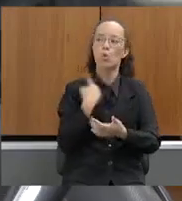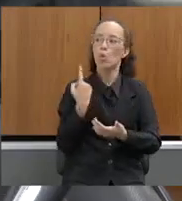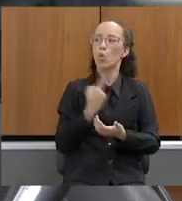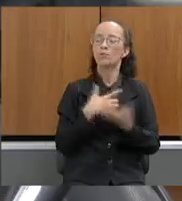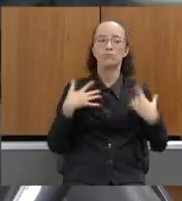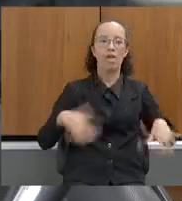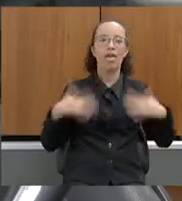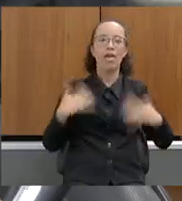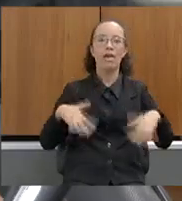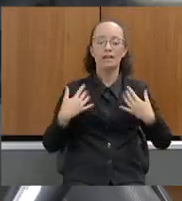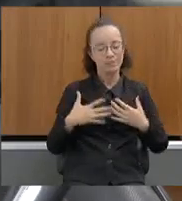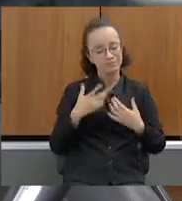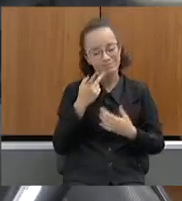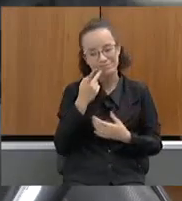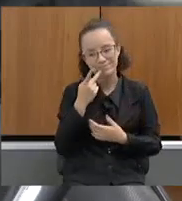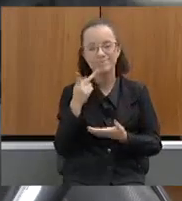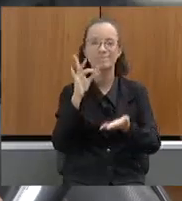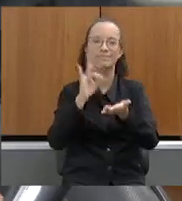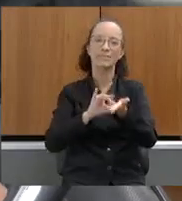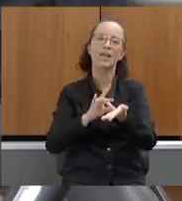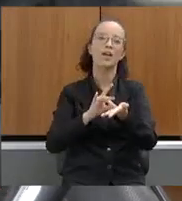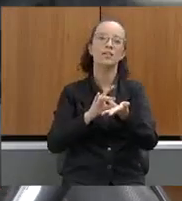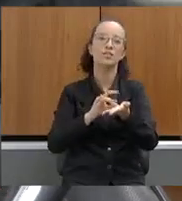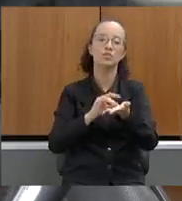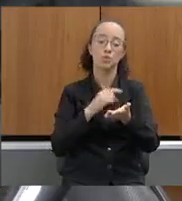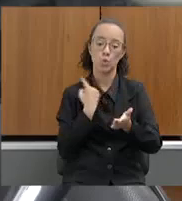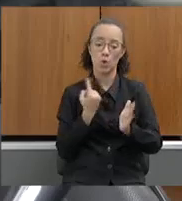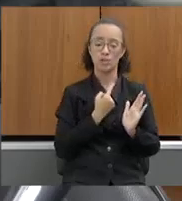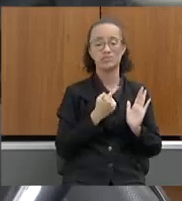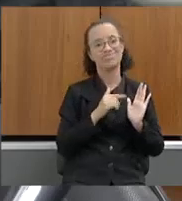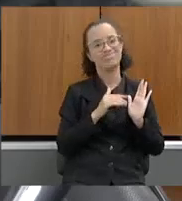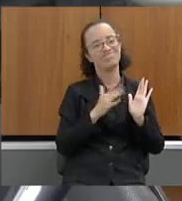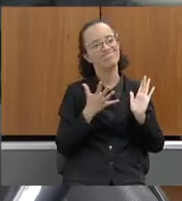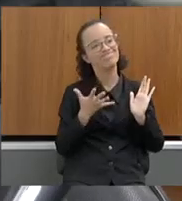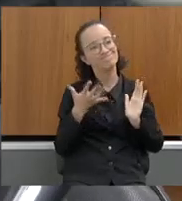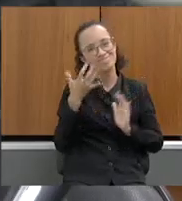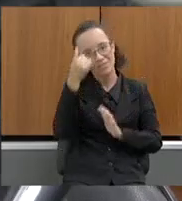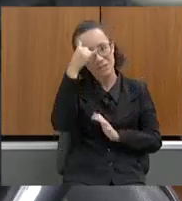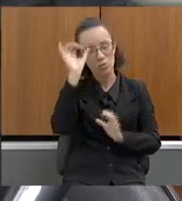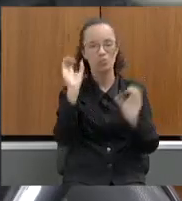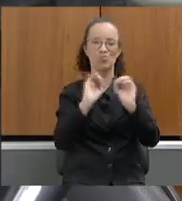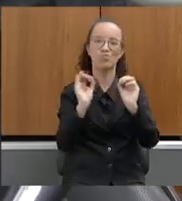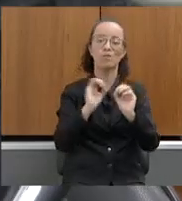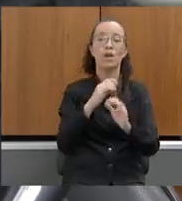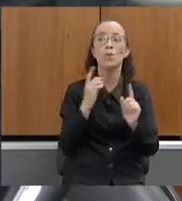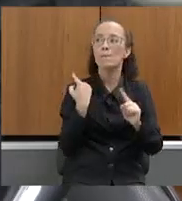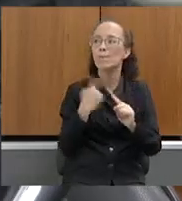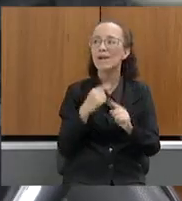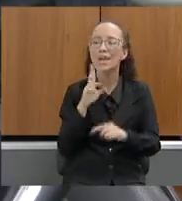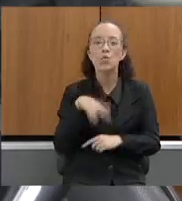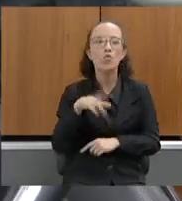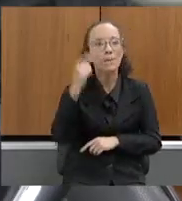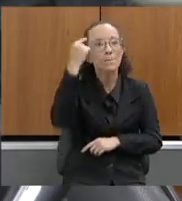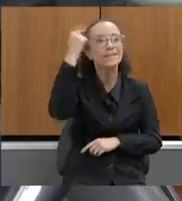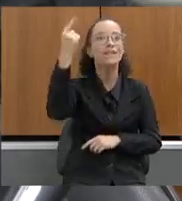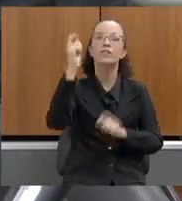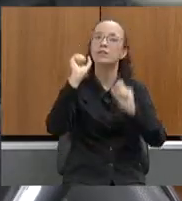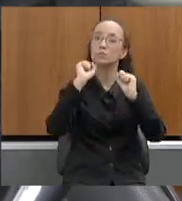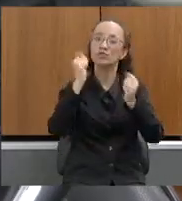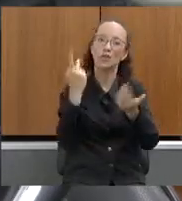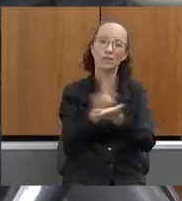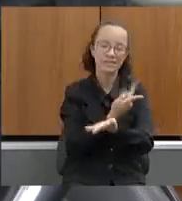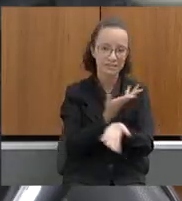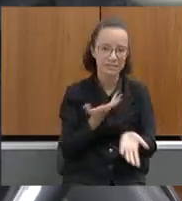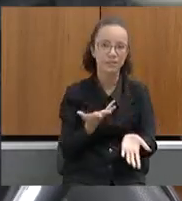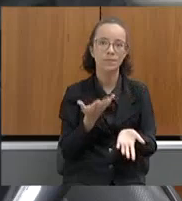despreparados e confesso que também não colaboramos para que ela não acontecesse, porque nunca pensávamos que ela pudesse acontecer. Então,